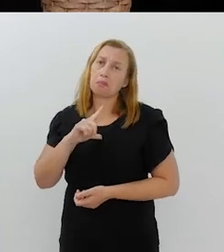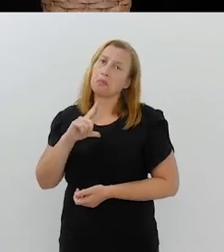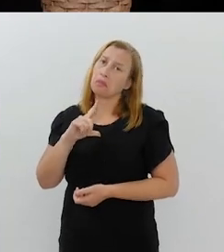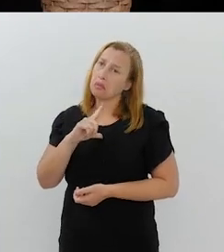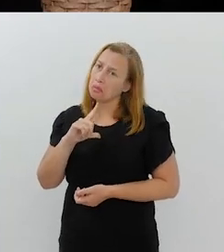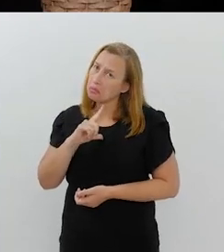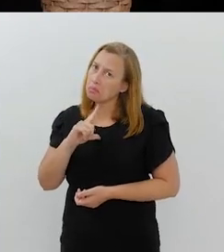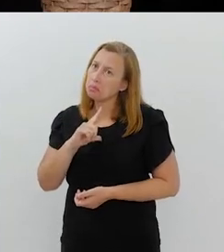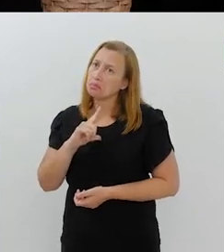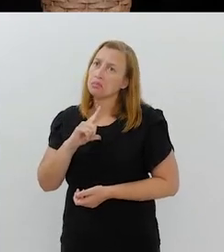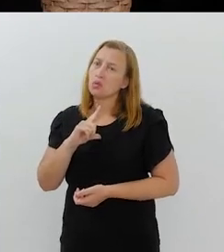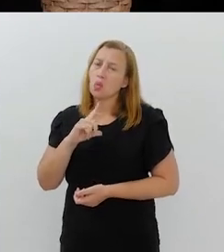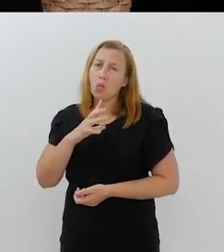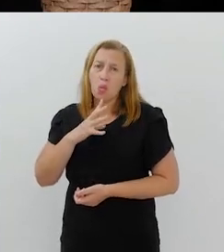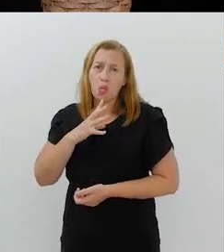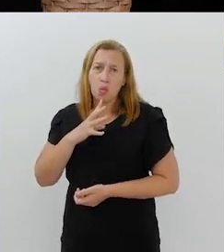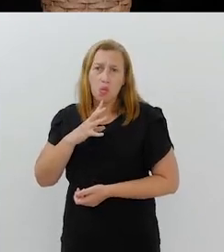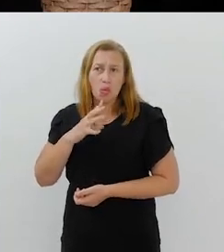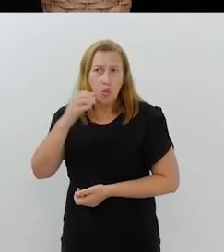total